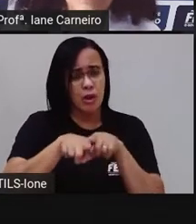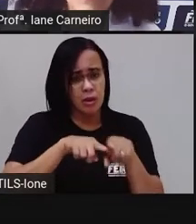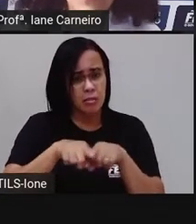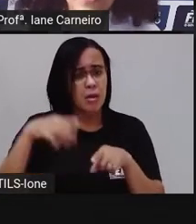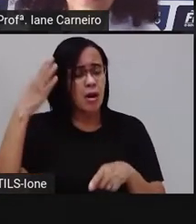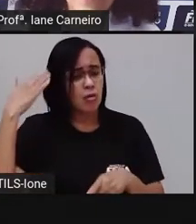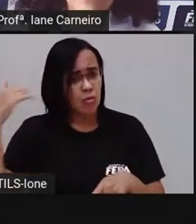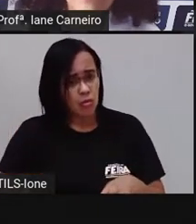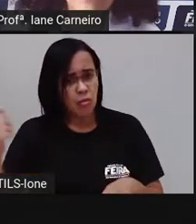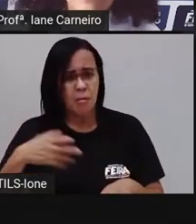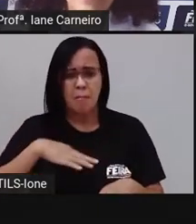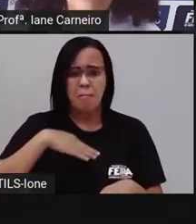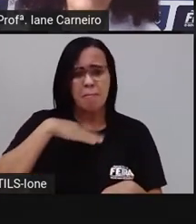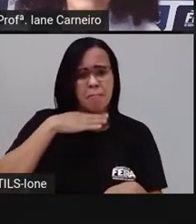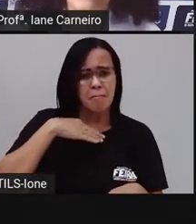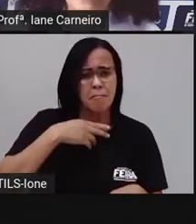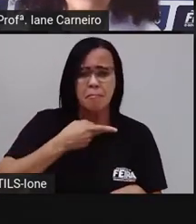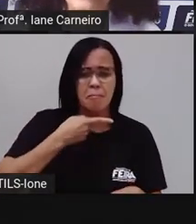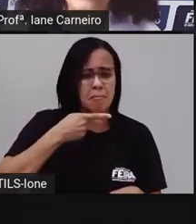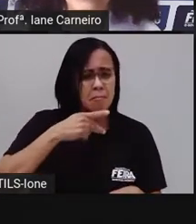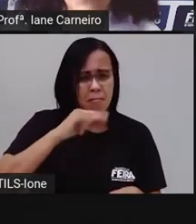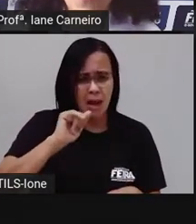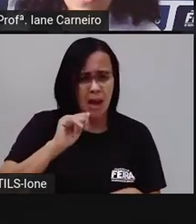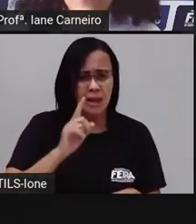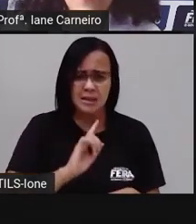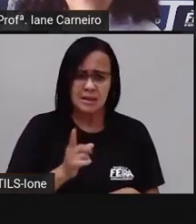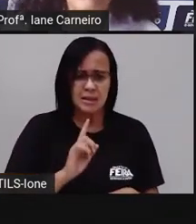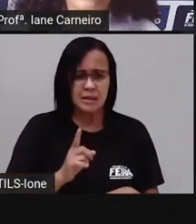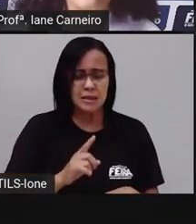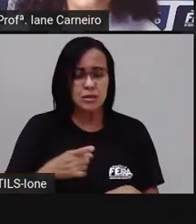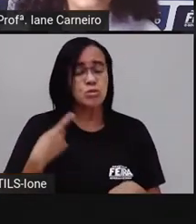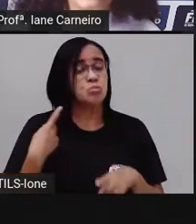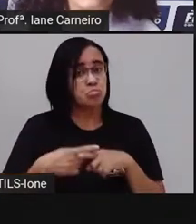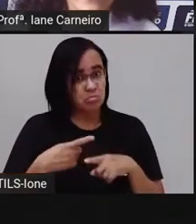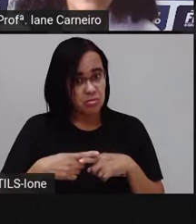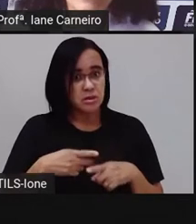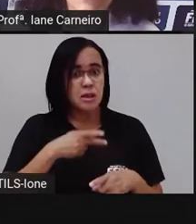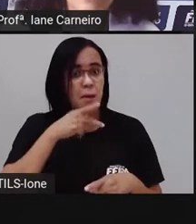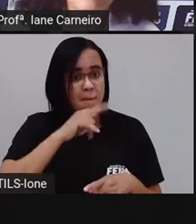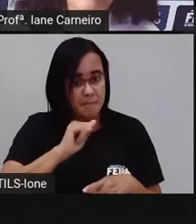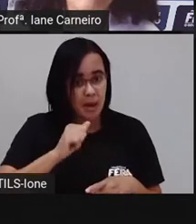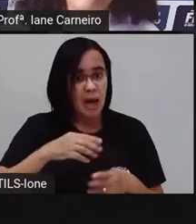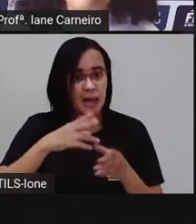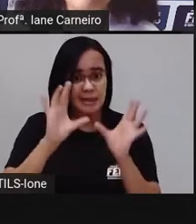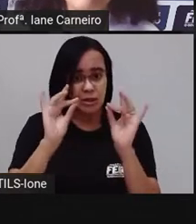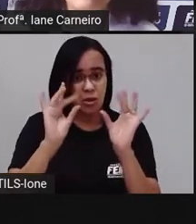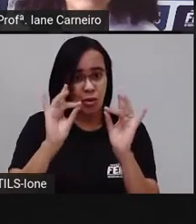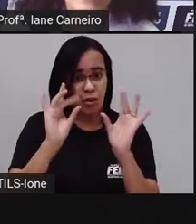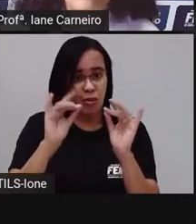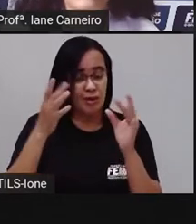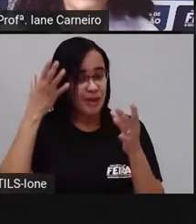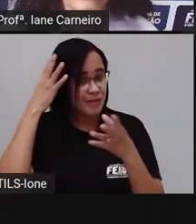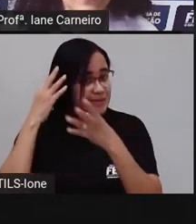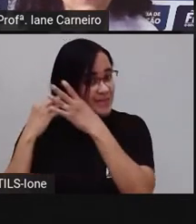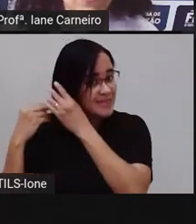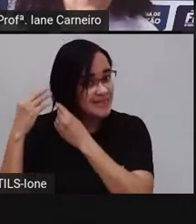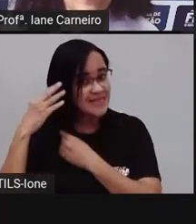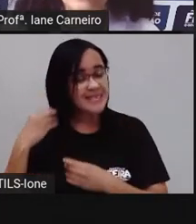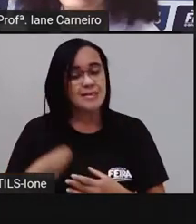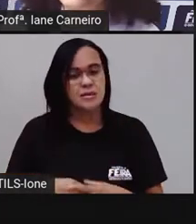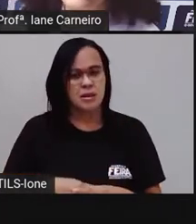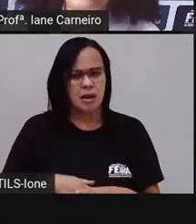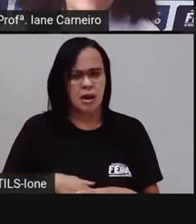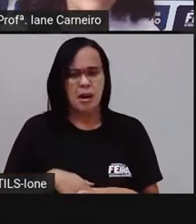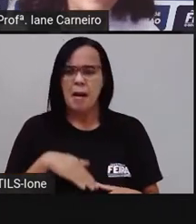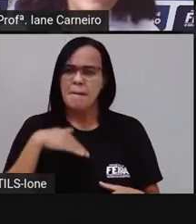Sabe por quê? Meu pai passou cola no meu cabelo e no dele também. A mãe do Ângelo,